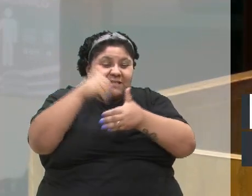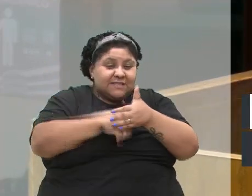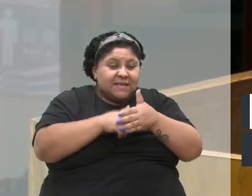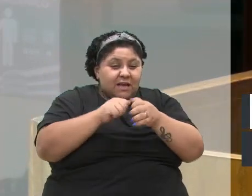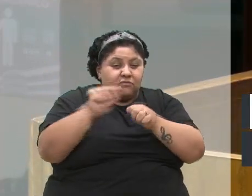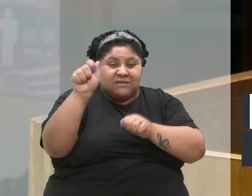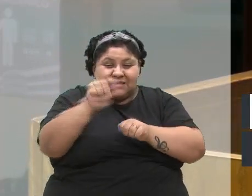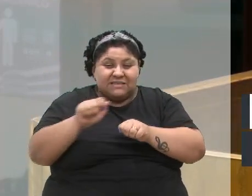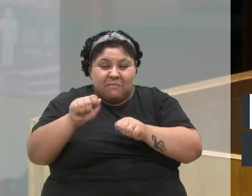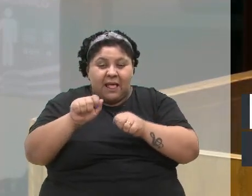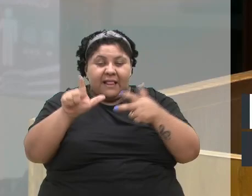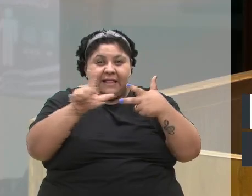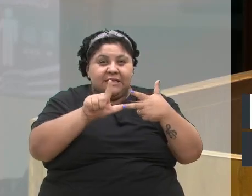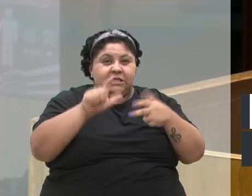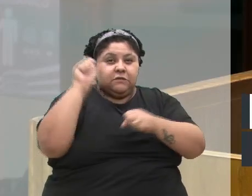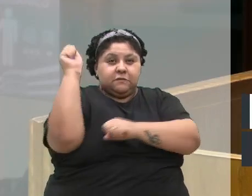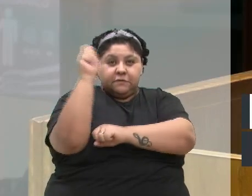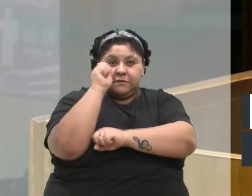do Rio Grande do Sul,